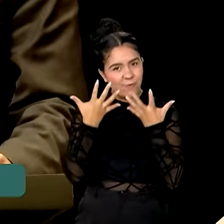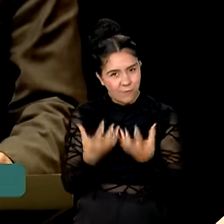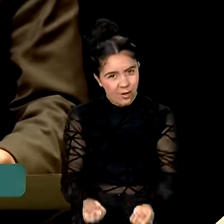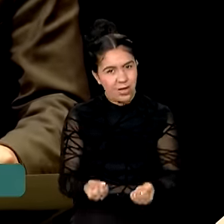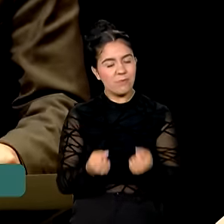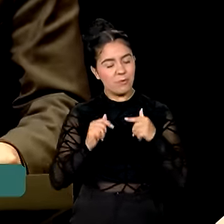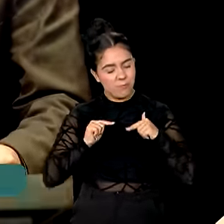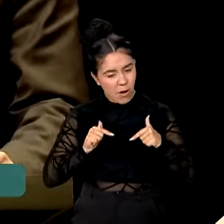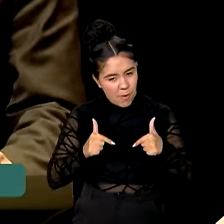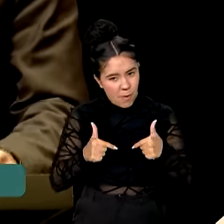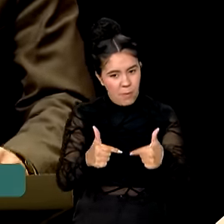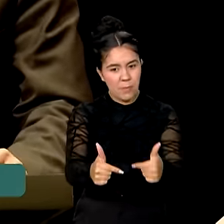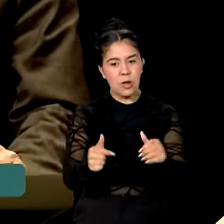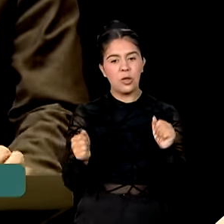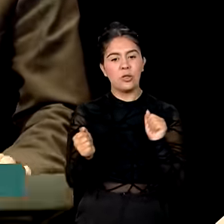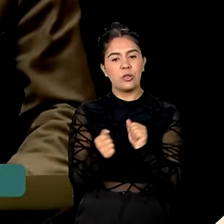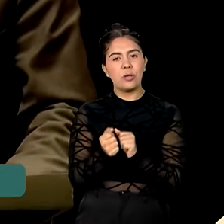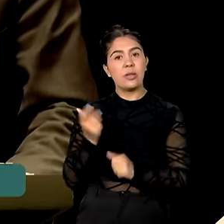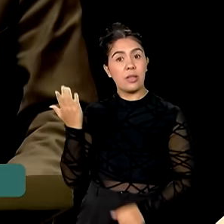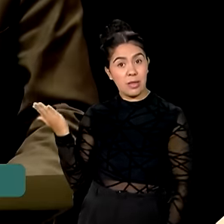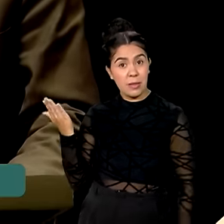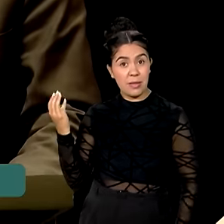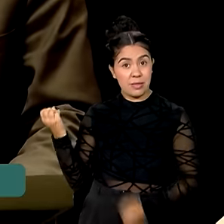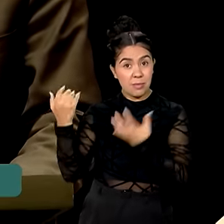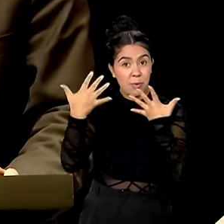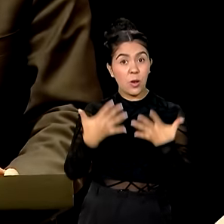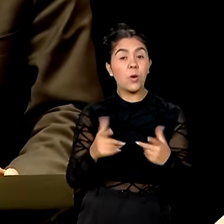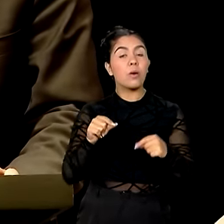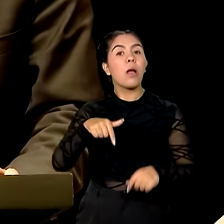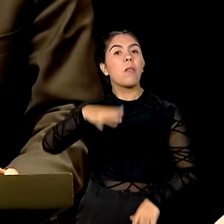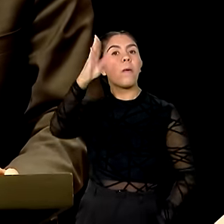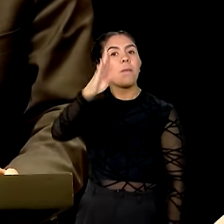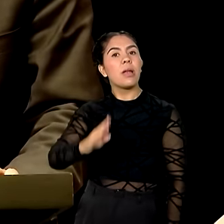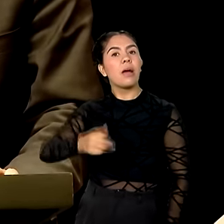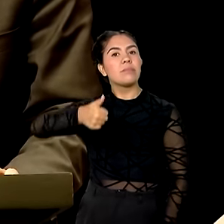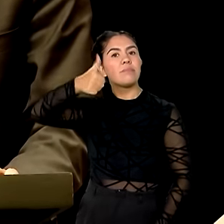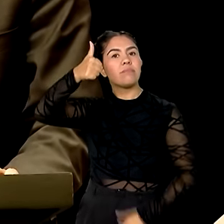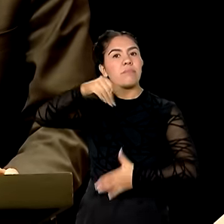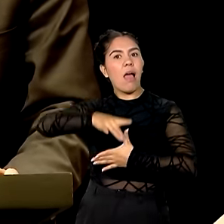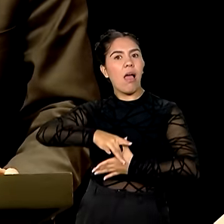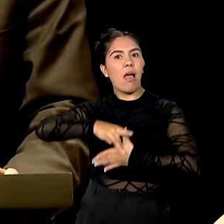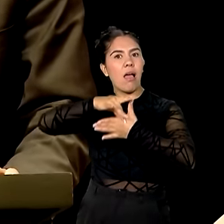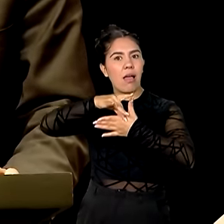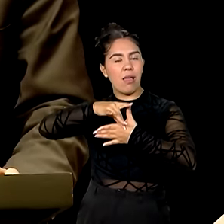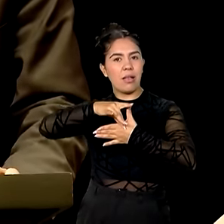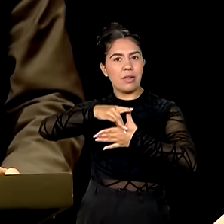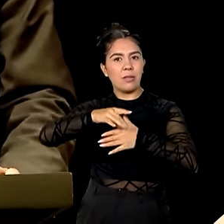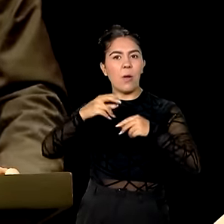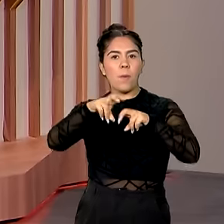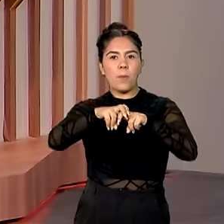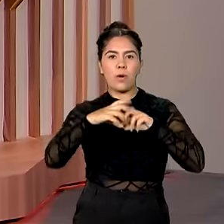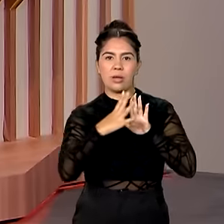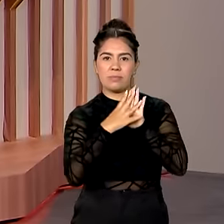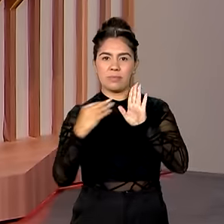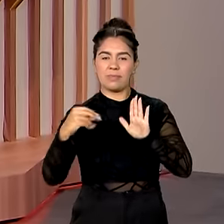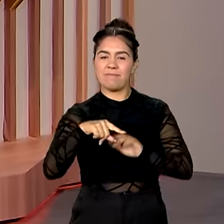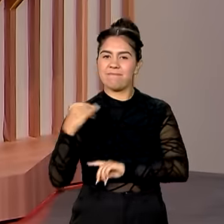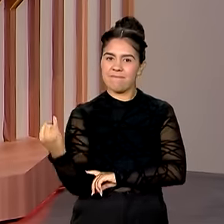ODSs e como o ministro Márcio Macedo disse, o Brasil lidera pelo exemplo. Isso é muito importante.